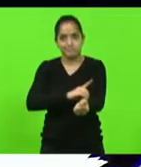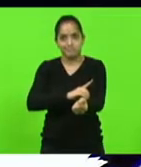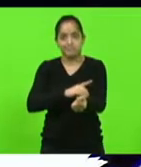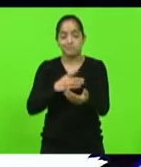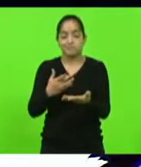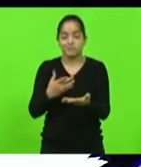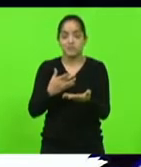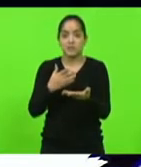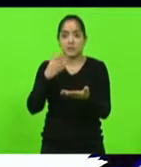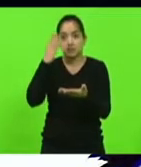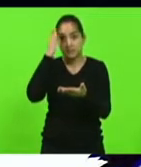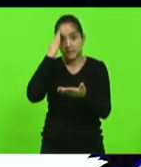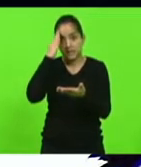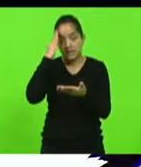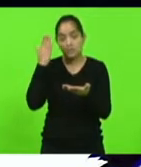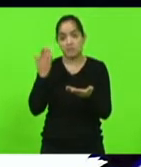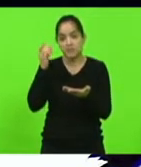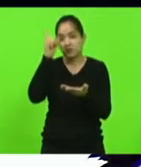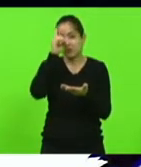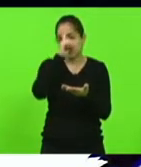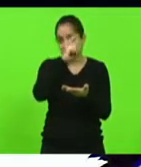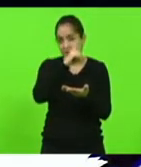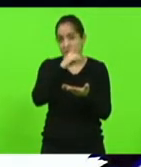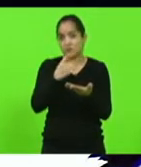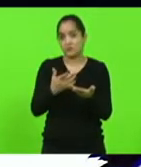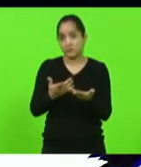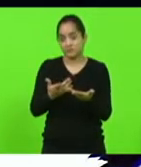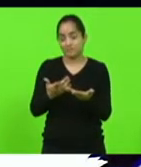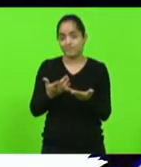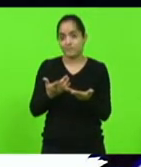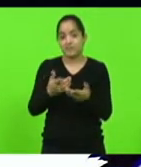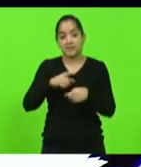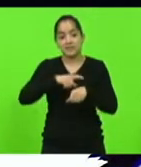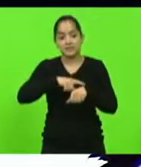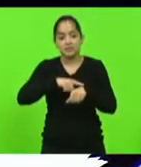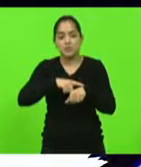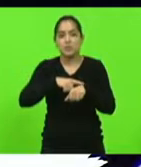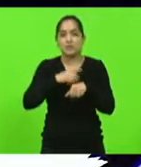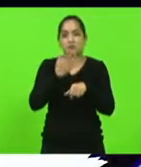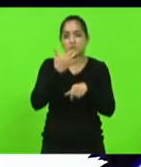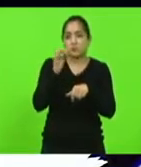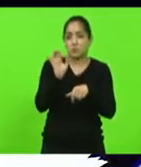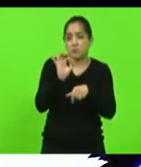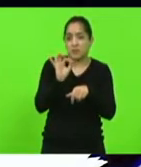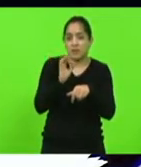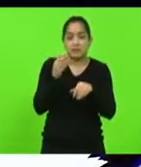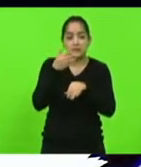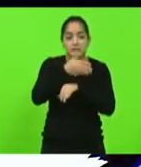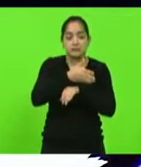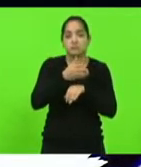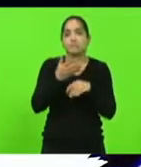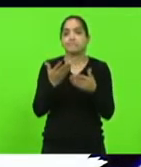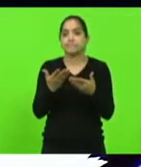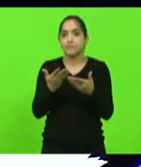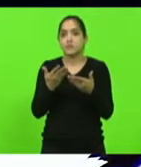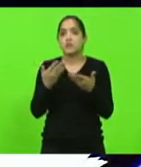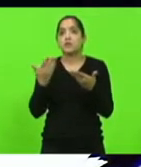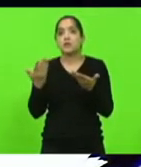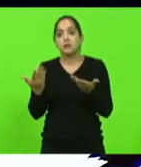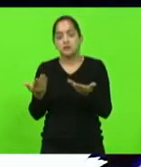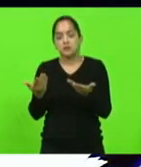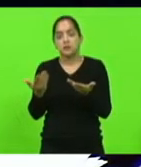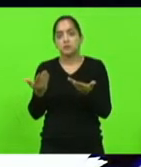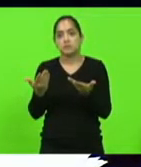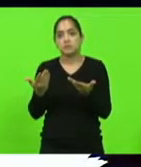situação extremamente complicada, especialmente nesse momento do jejum. por isso, creio, senhor presidente, que comporta assim